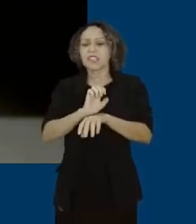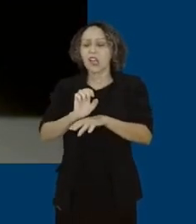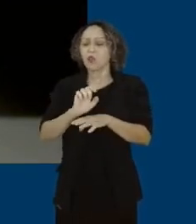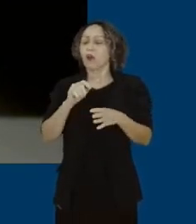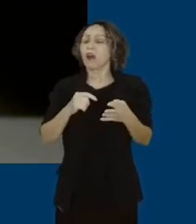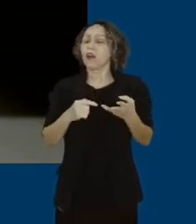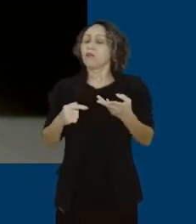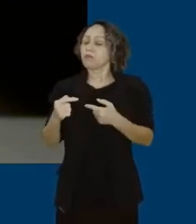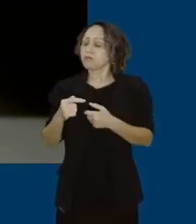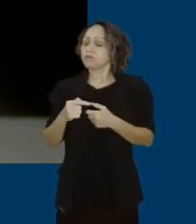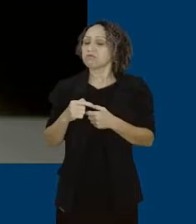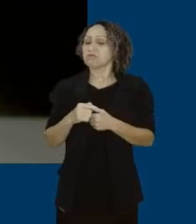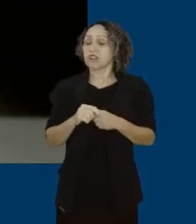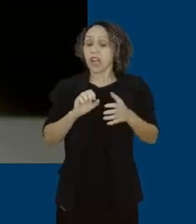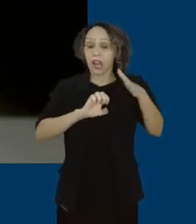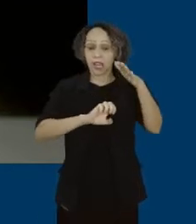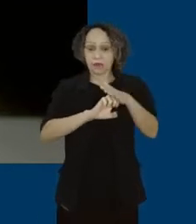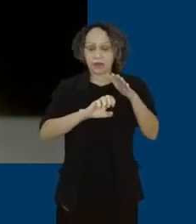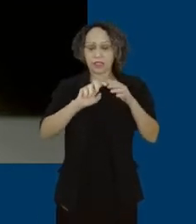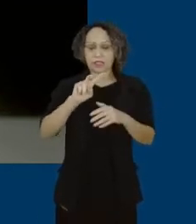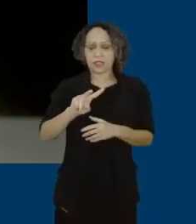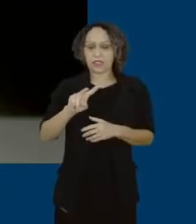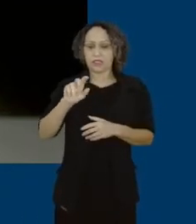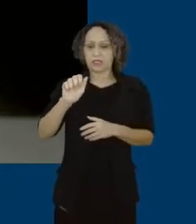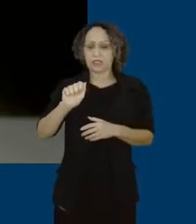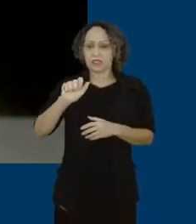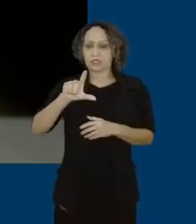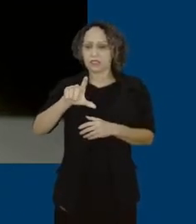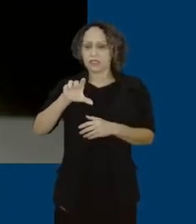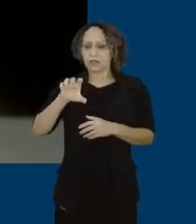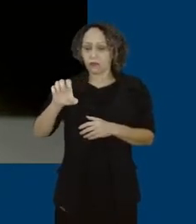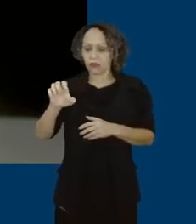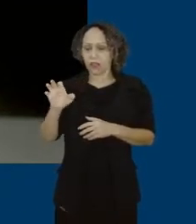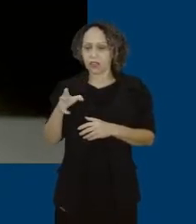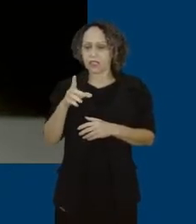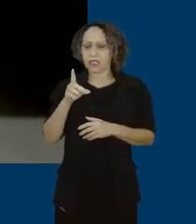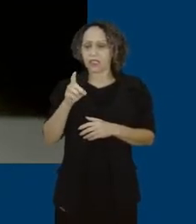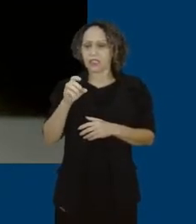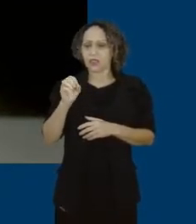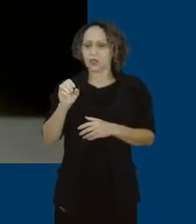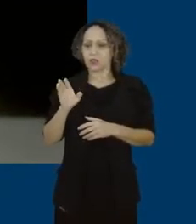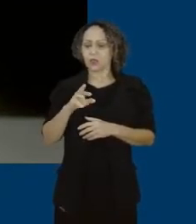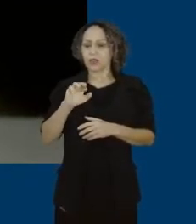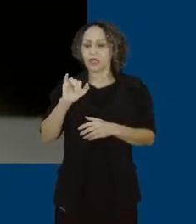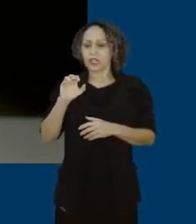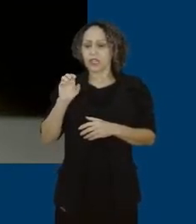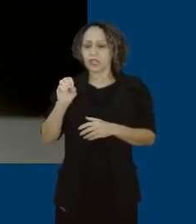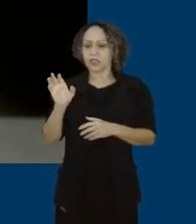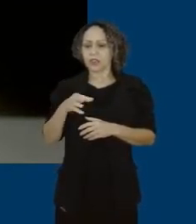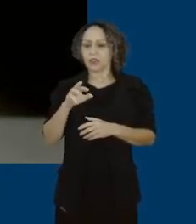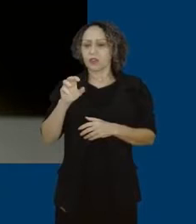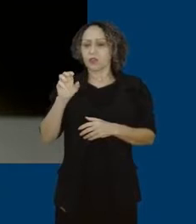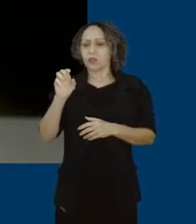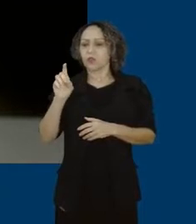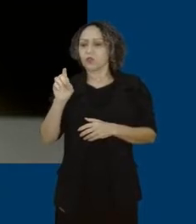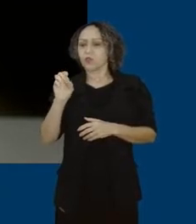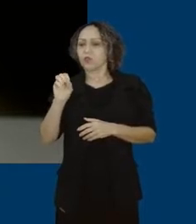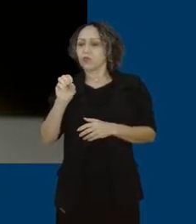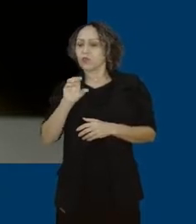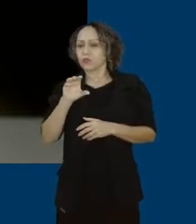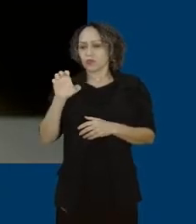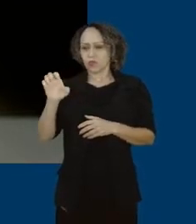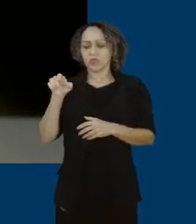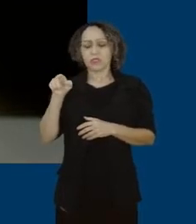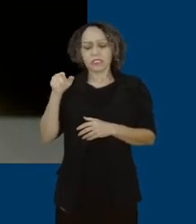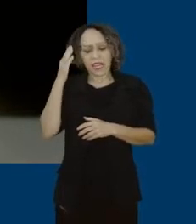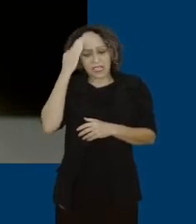barragem podia romper, mas com a sede de lucro manteve a operação na mina que acabou fazendo com